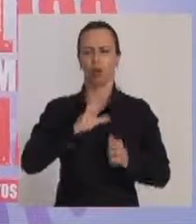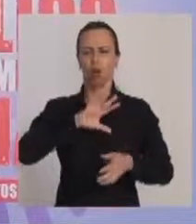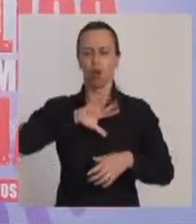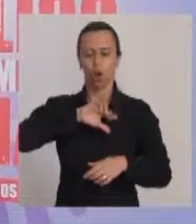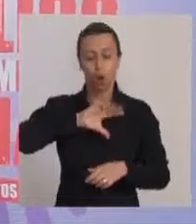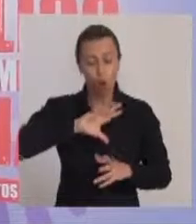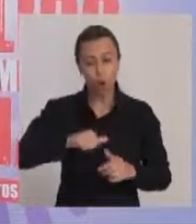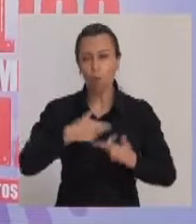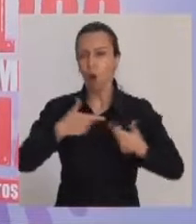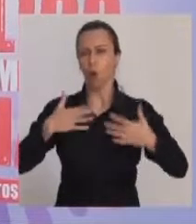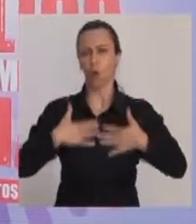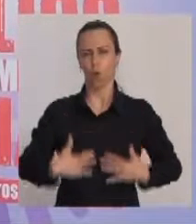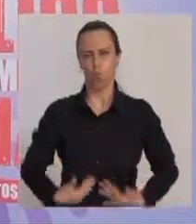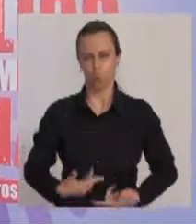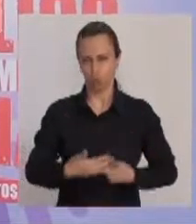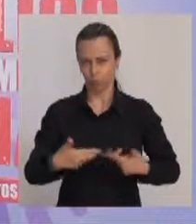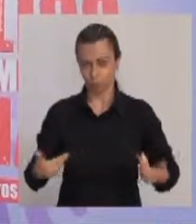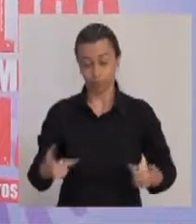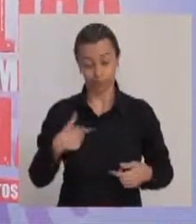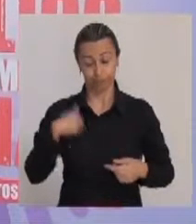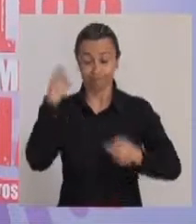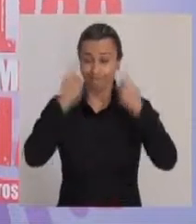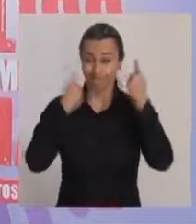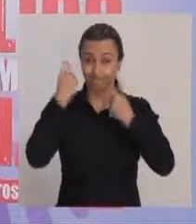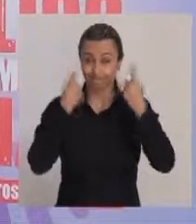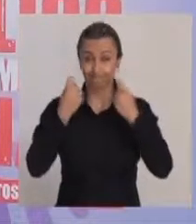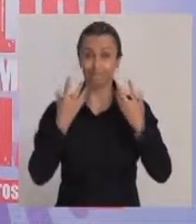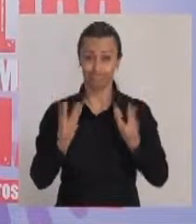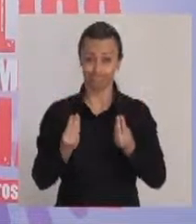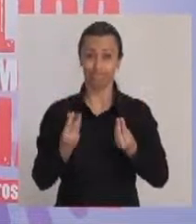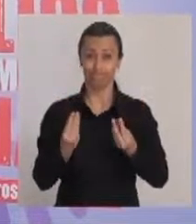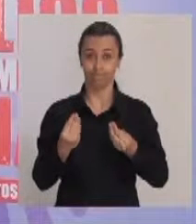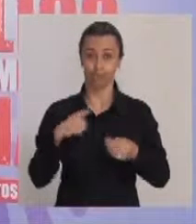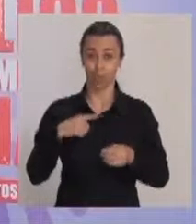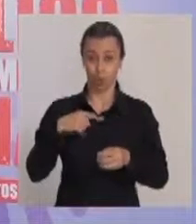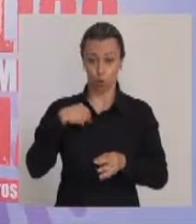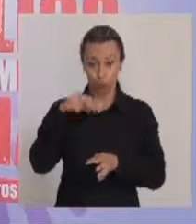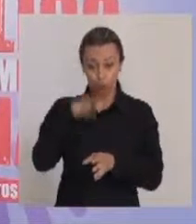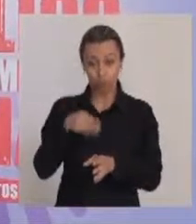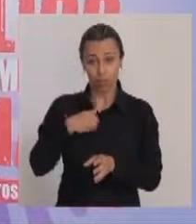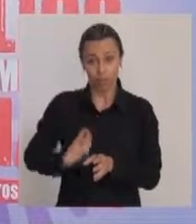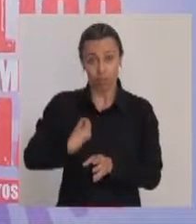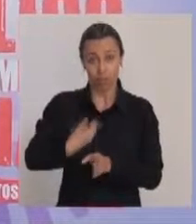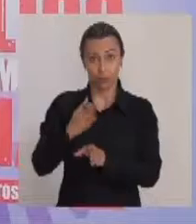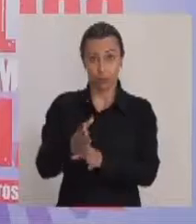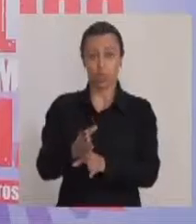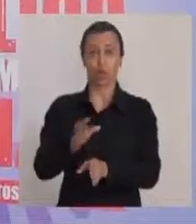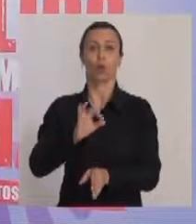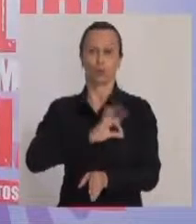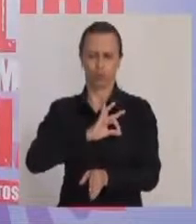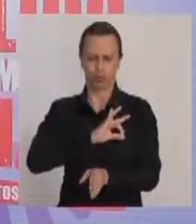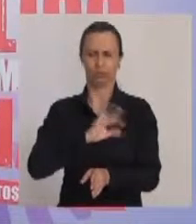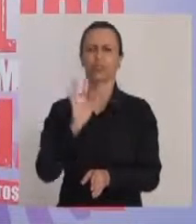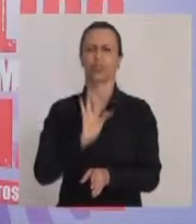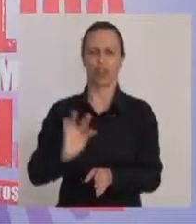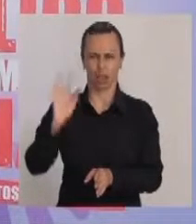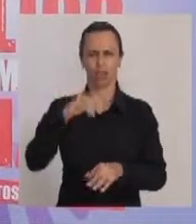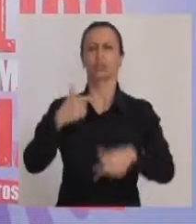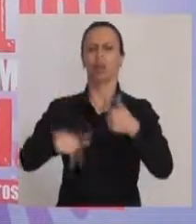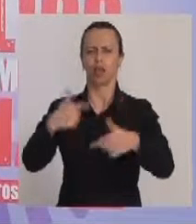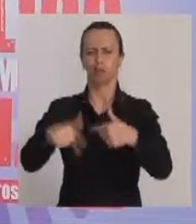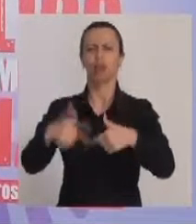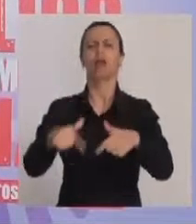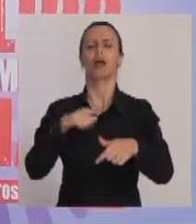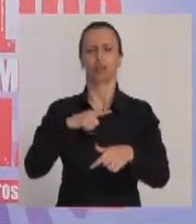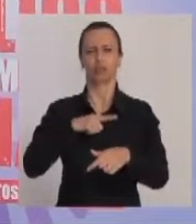órgãos então essa é uma situação bastante preocupante e você está ali na fronteira e vê a Polícia